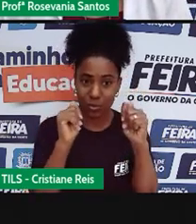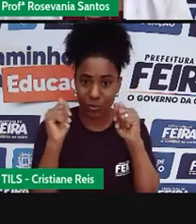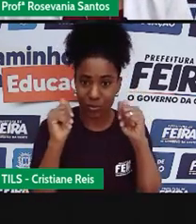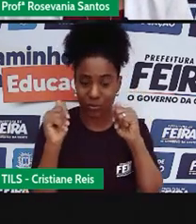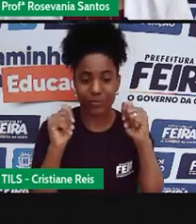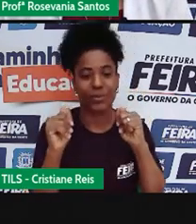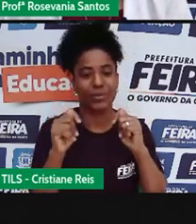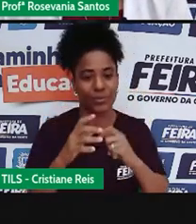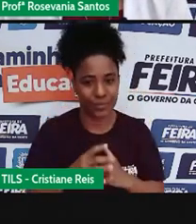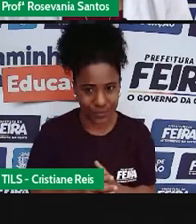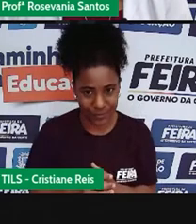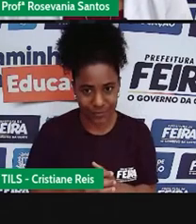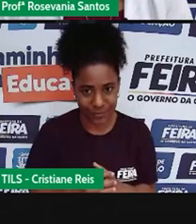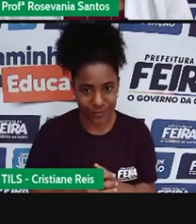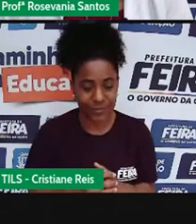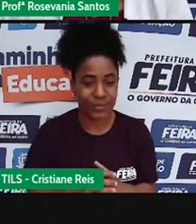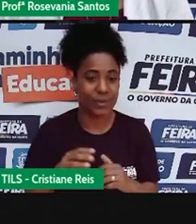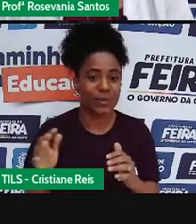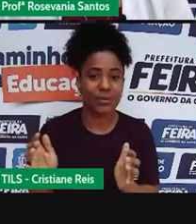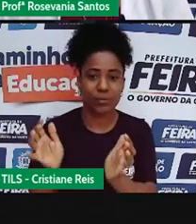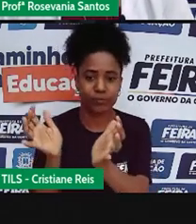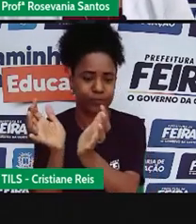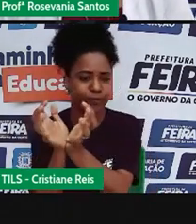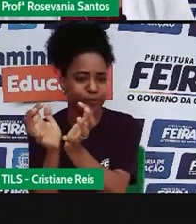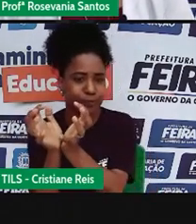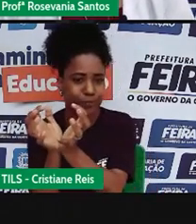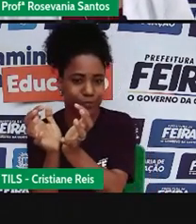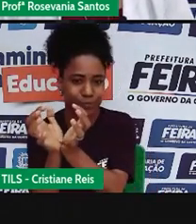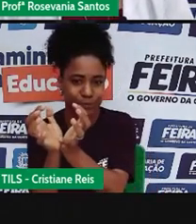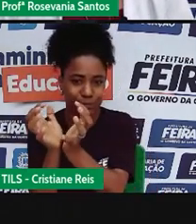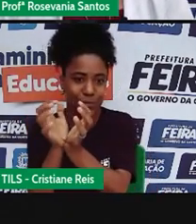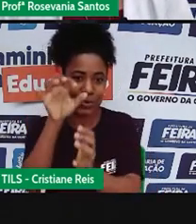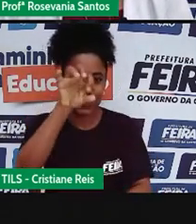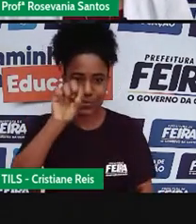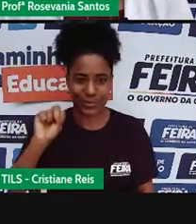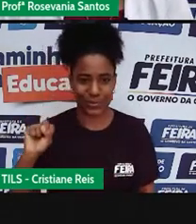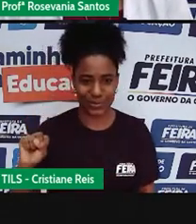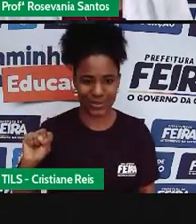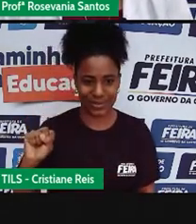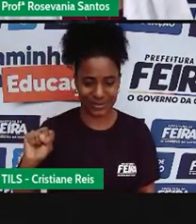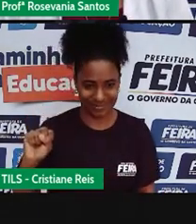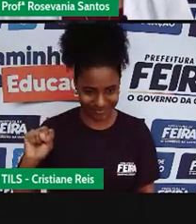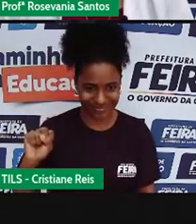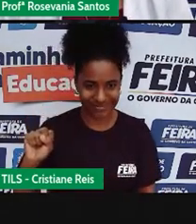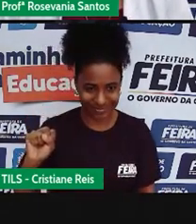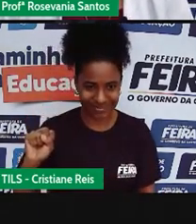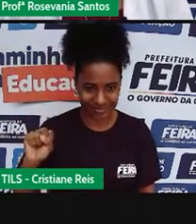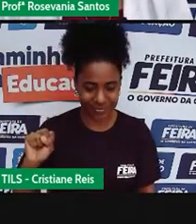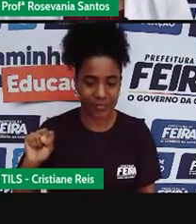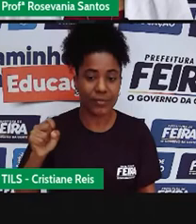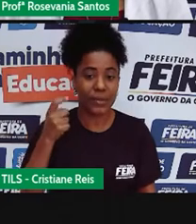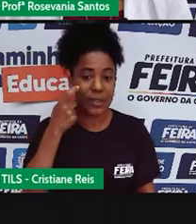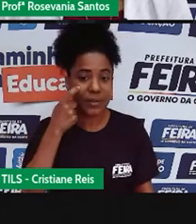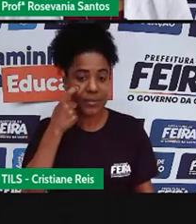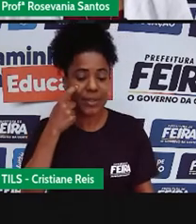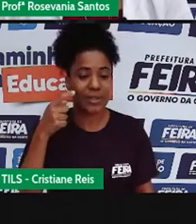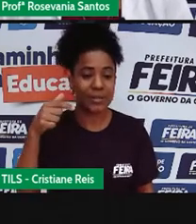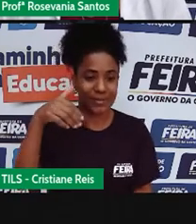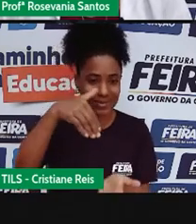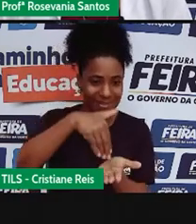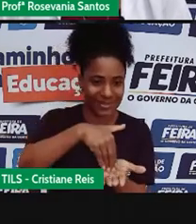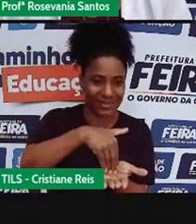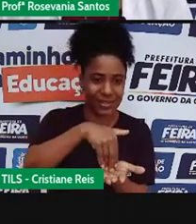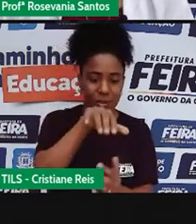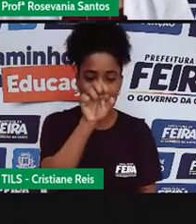explicar, né, o agrupamento desses estados aqui, desses quatro estados. Por fim, temos a